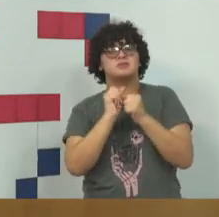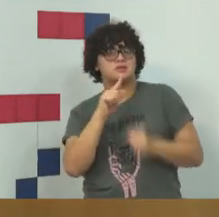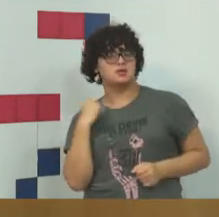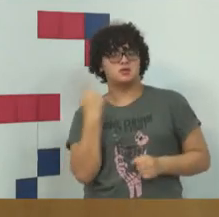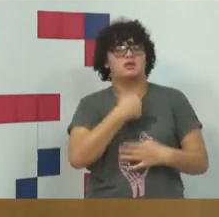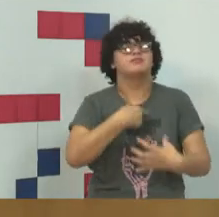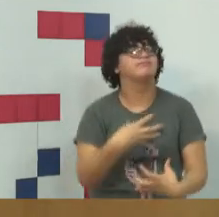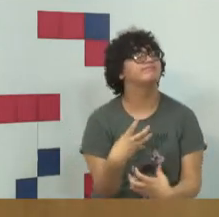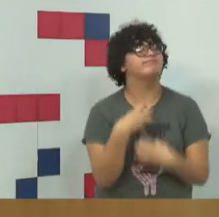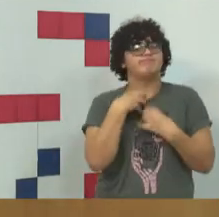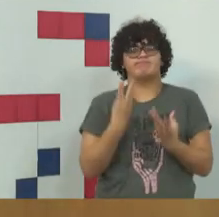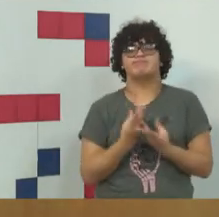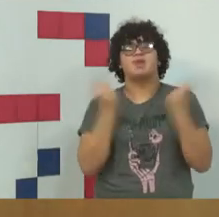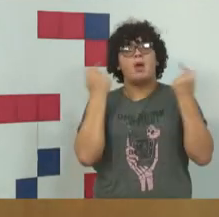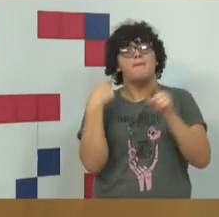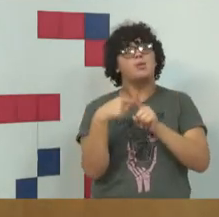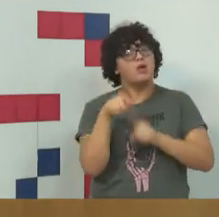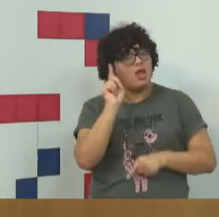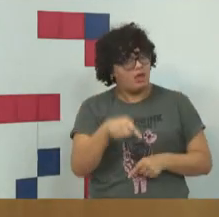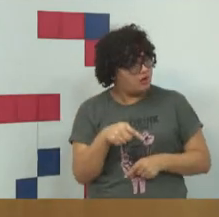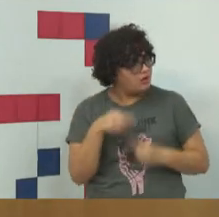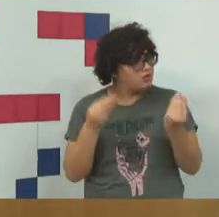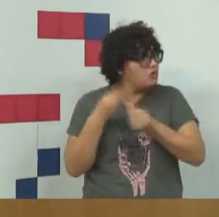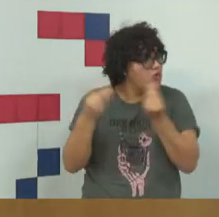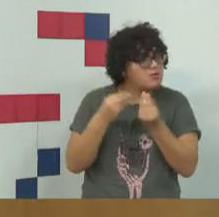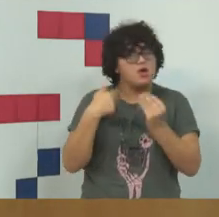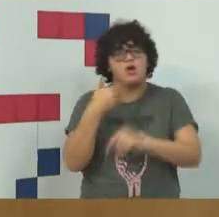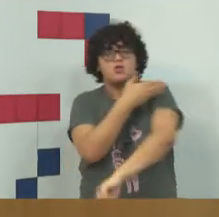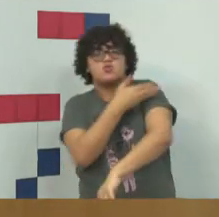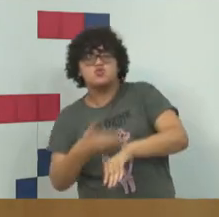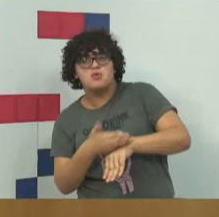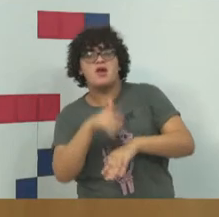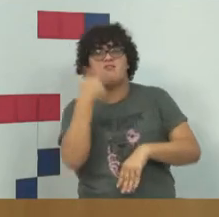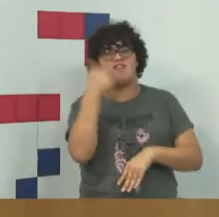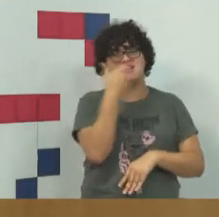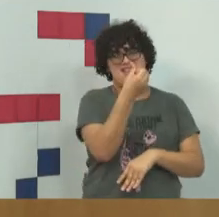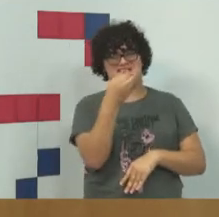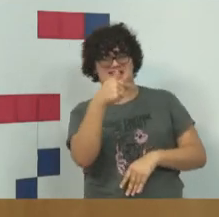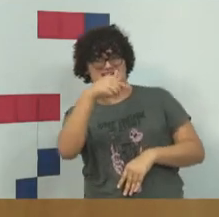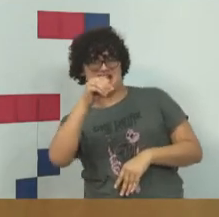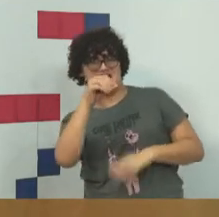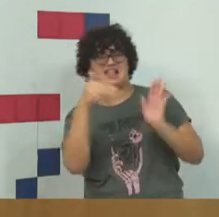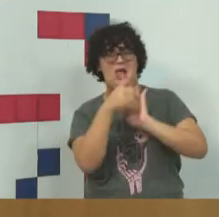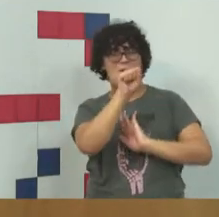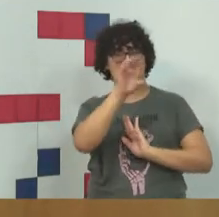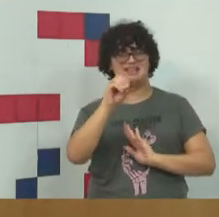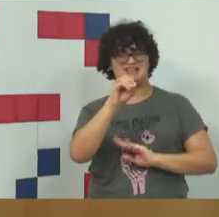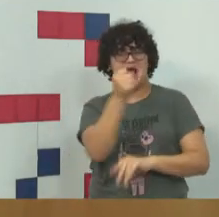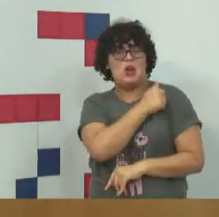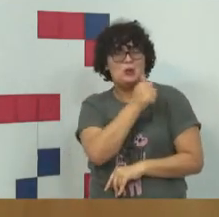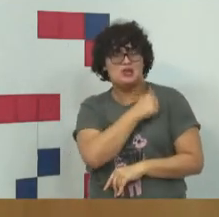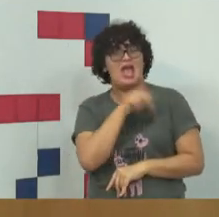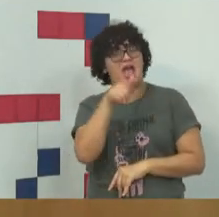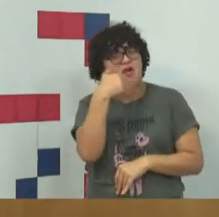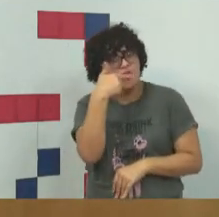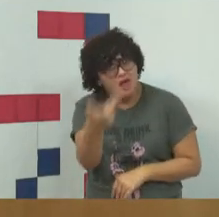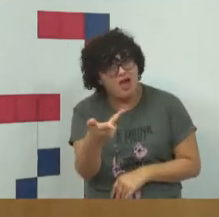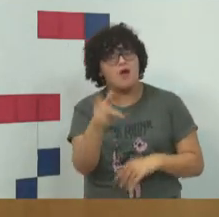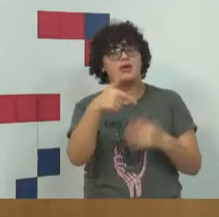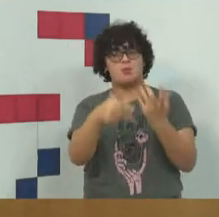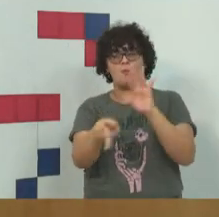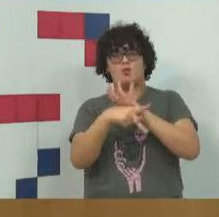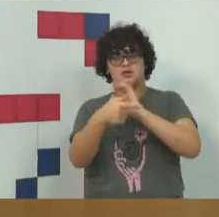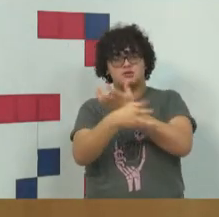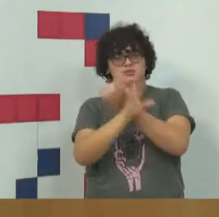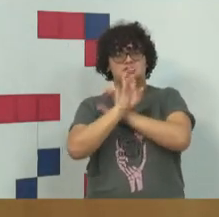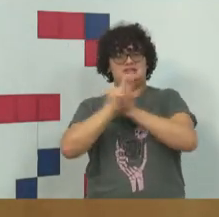sentirmos acalorados, porque, afinal de contas, a gente que está acostumado a falar para 60, 70, 80 alunos, a gente falar para um auditório vazio, mas